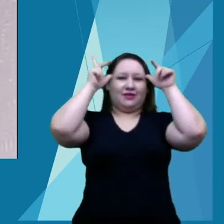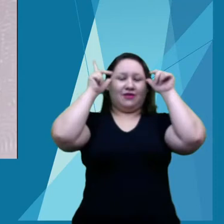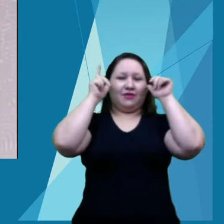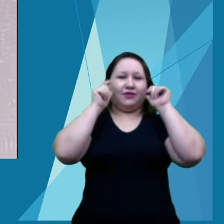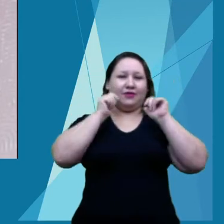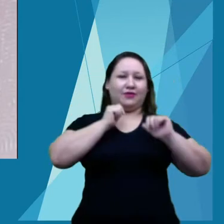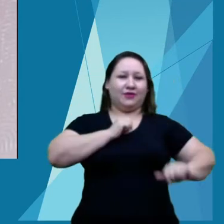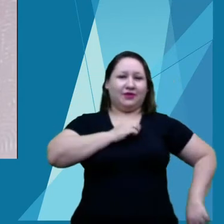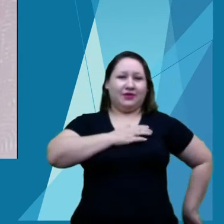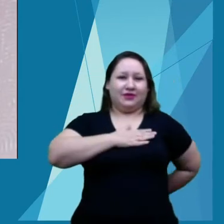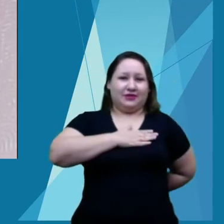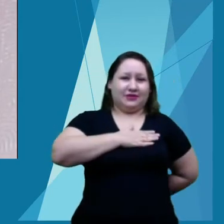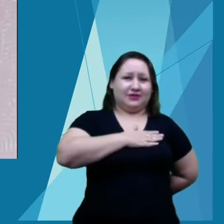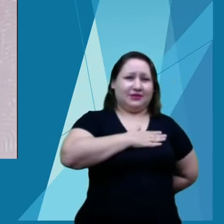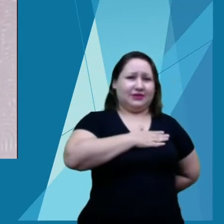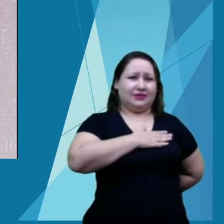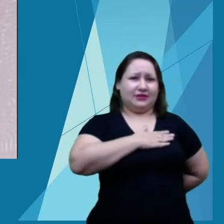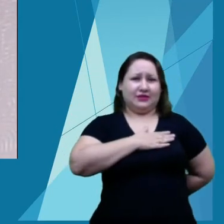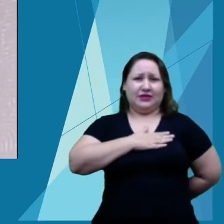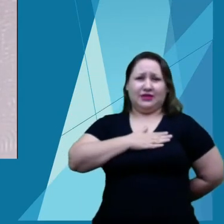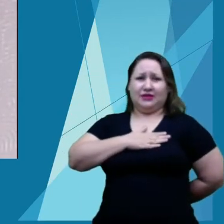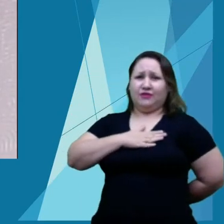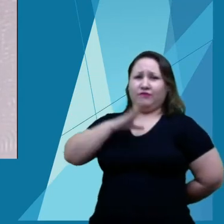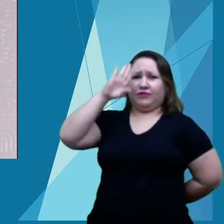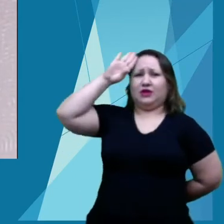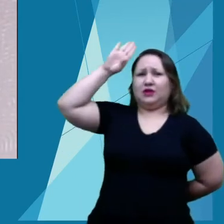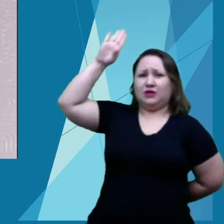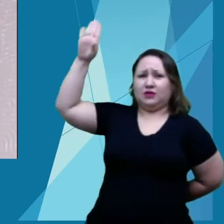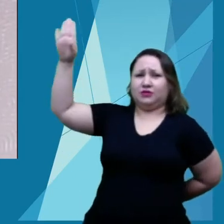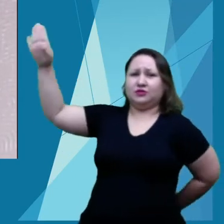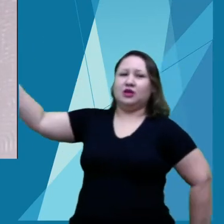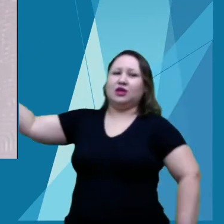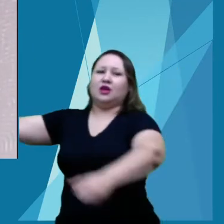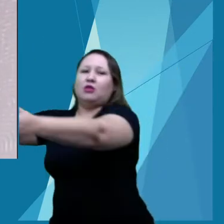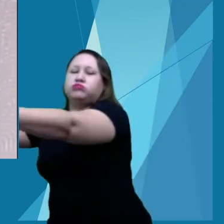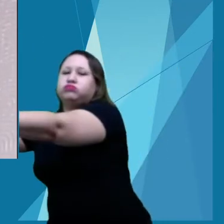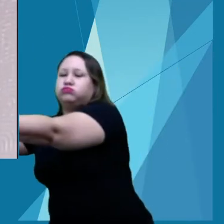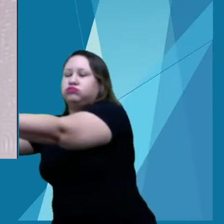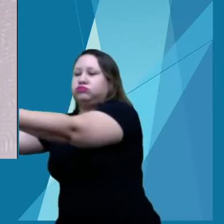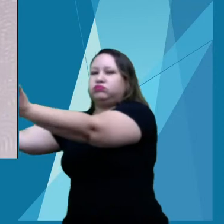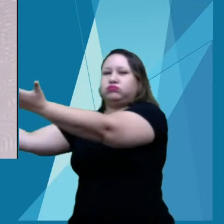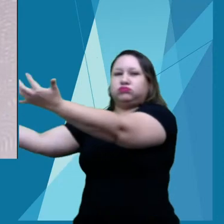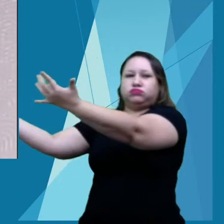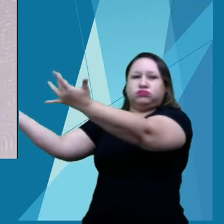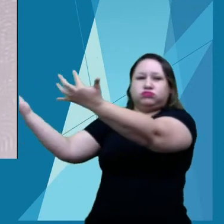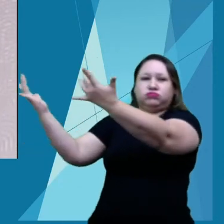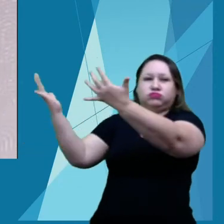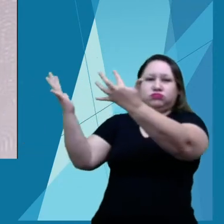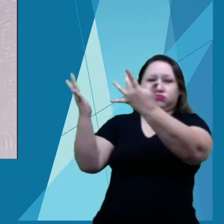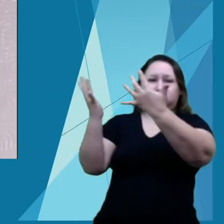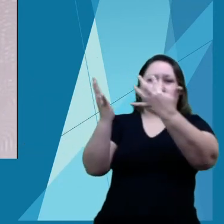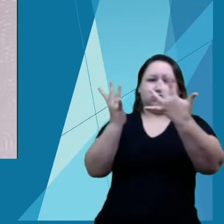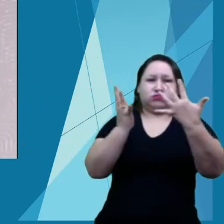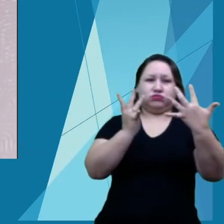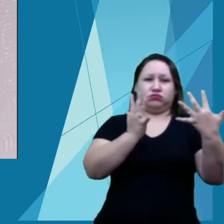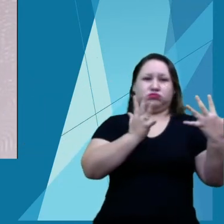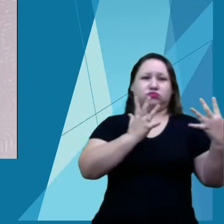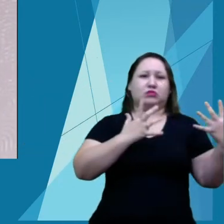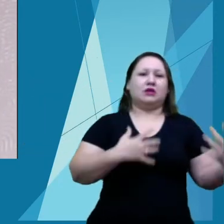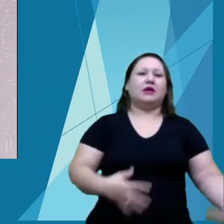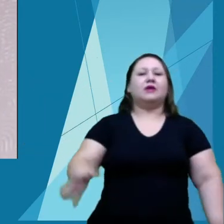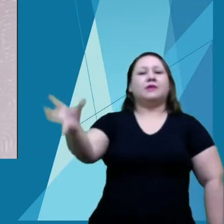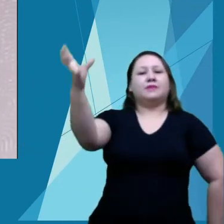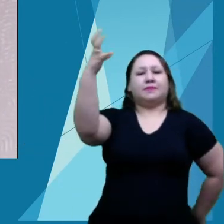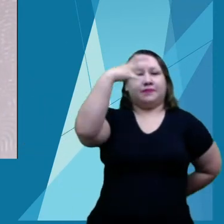encantos do céu E na fronte serena